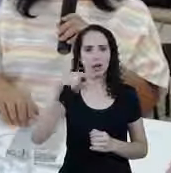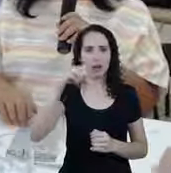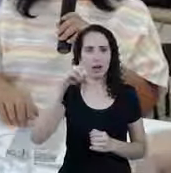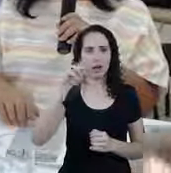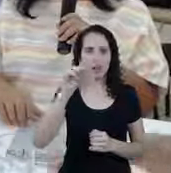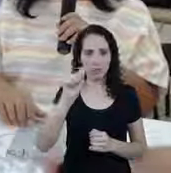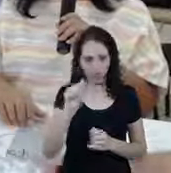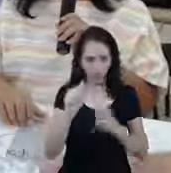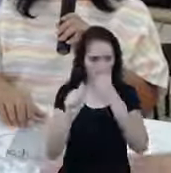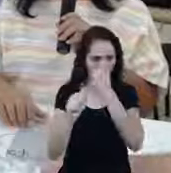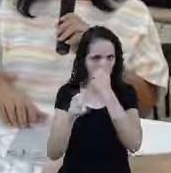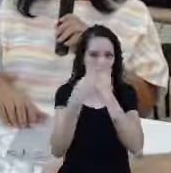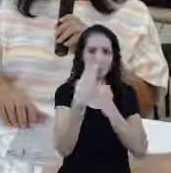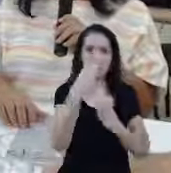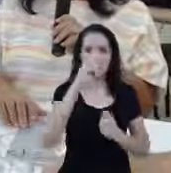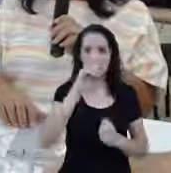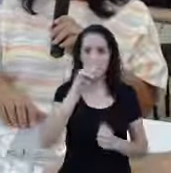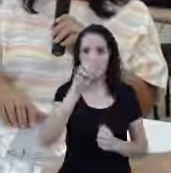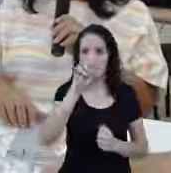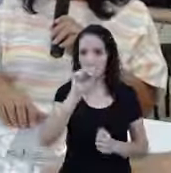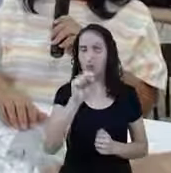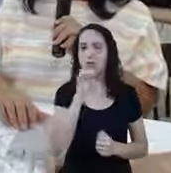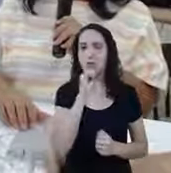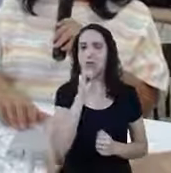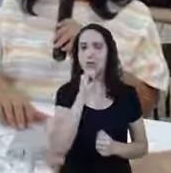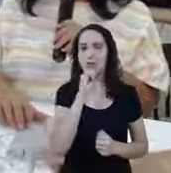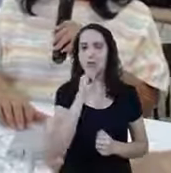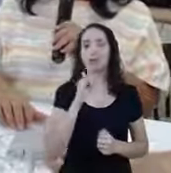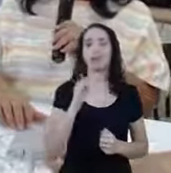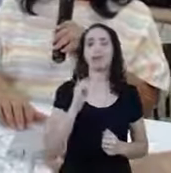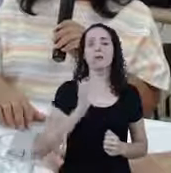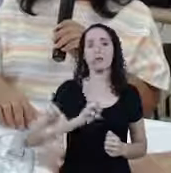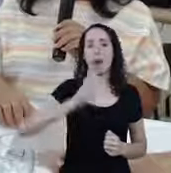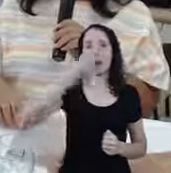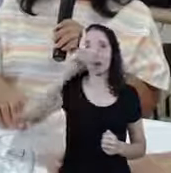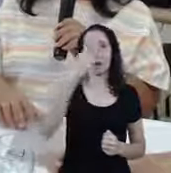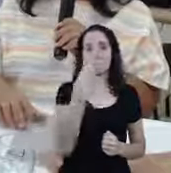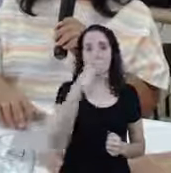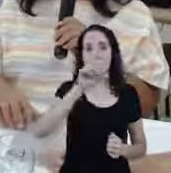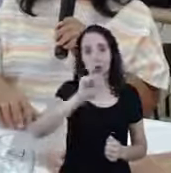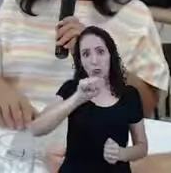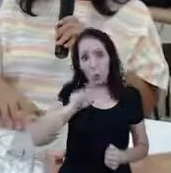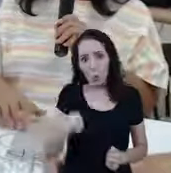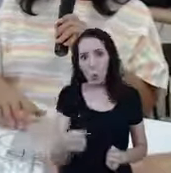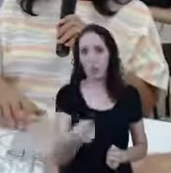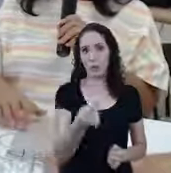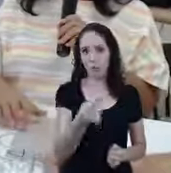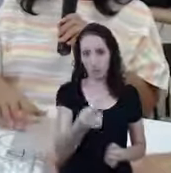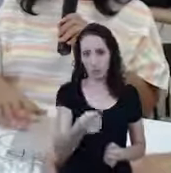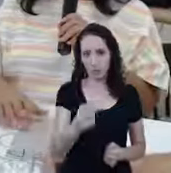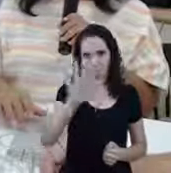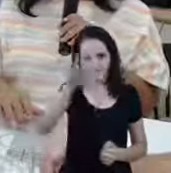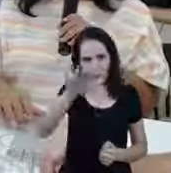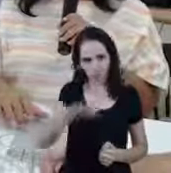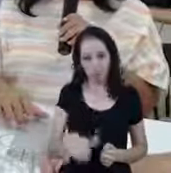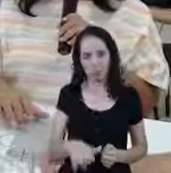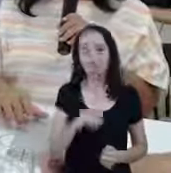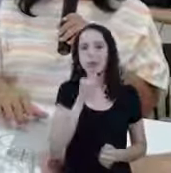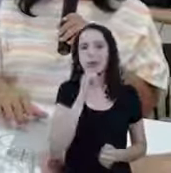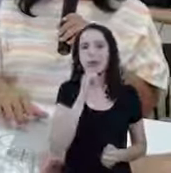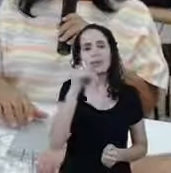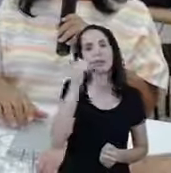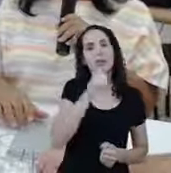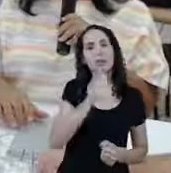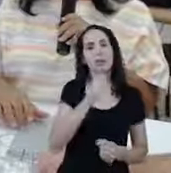R$ 18 18 R É o isento É o isento, né? É o isento Então se você está dentro, por exemplo, a mulher que é